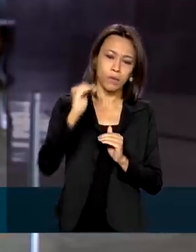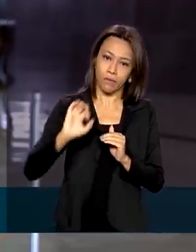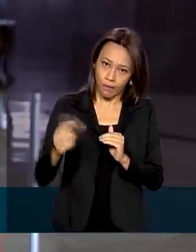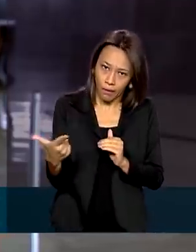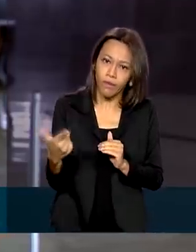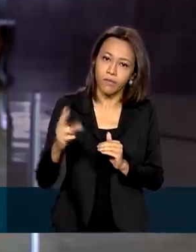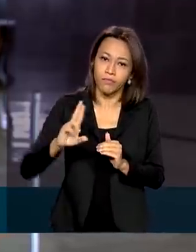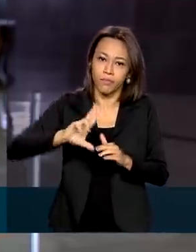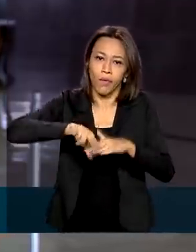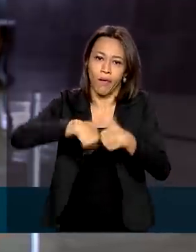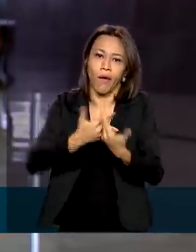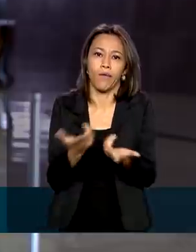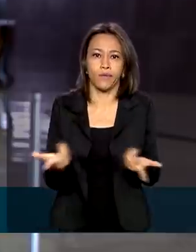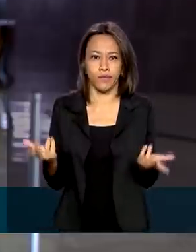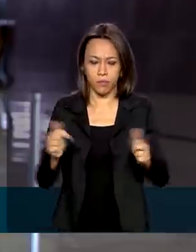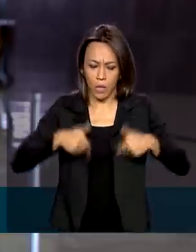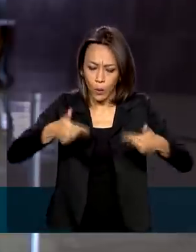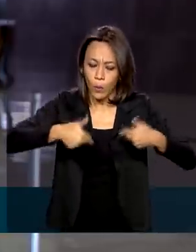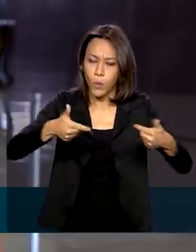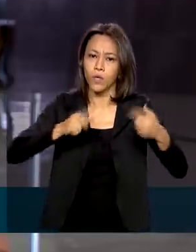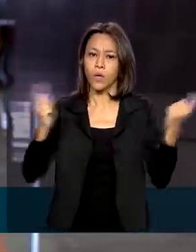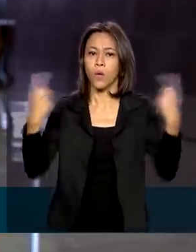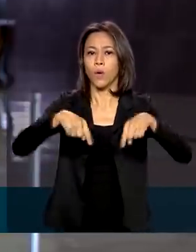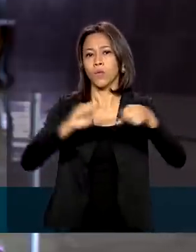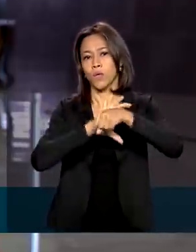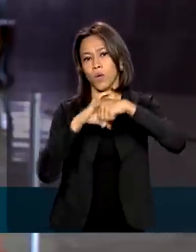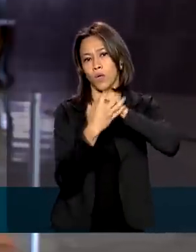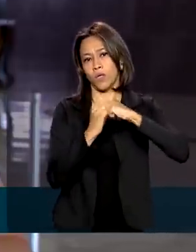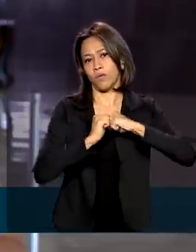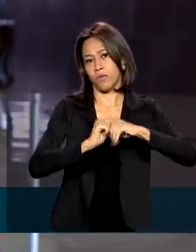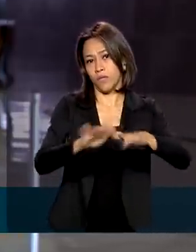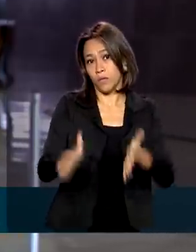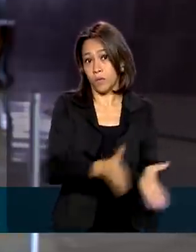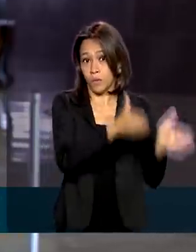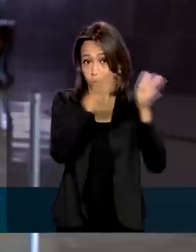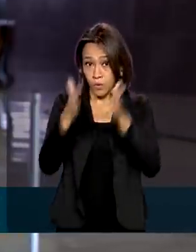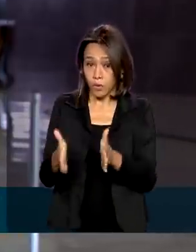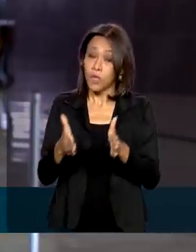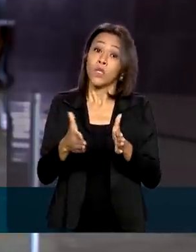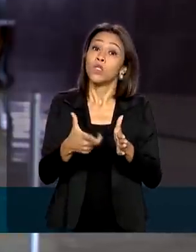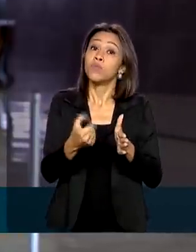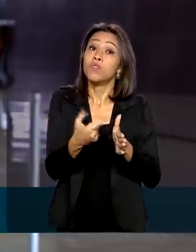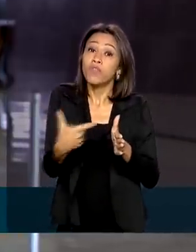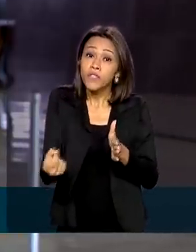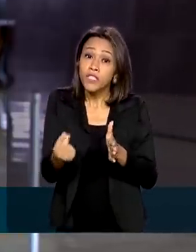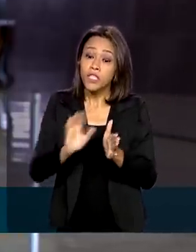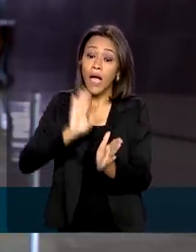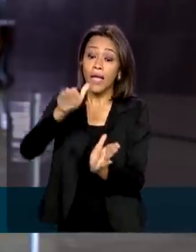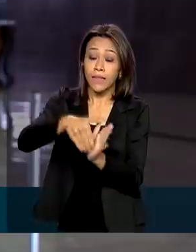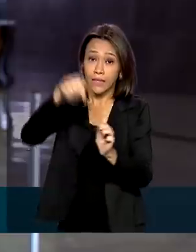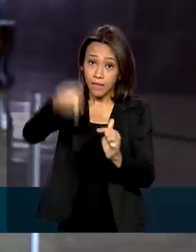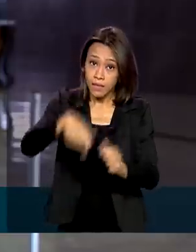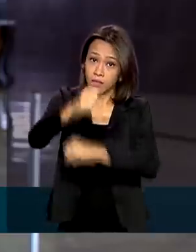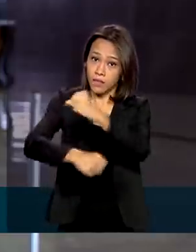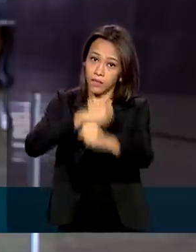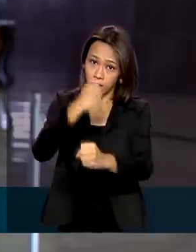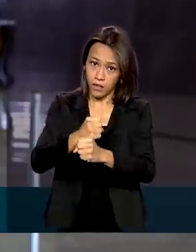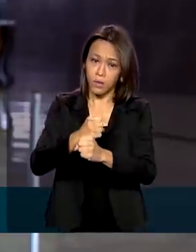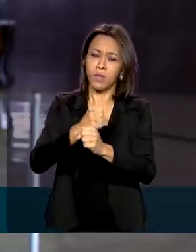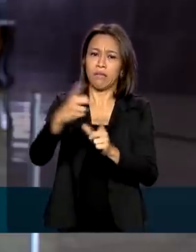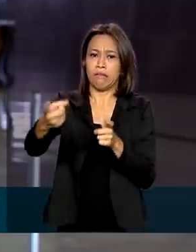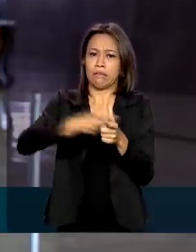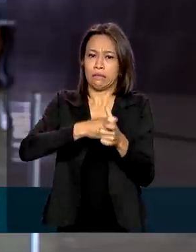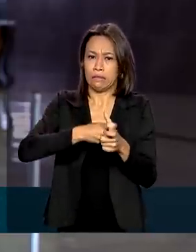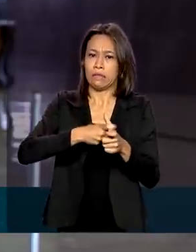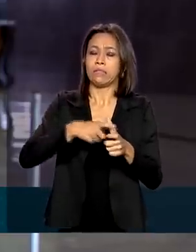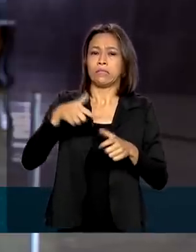pelo combate ao novo coronavírus. Para 2020, até o final do ano, a previsão é que o déficit orçamentário fique